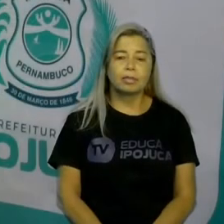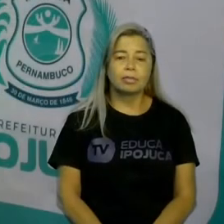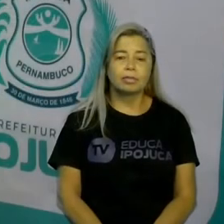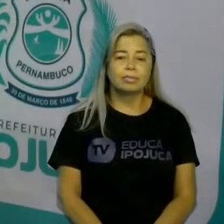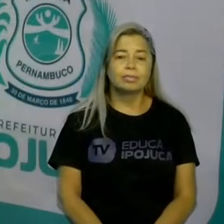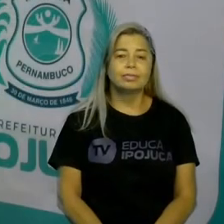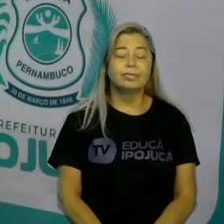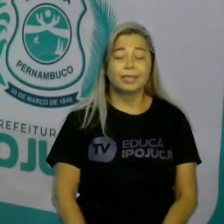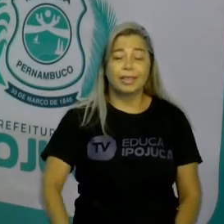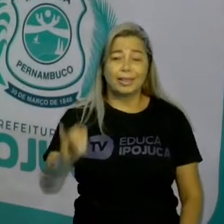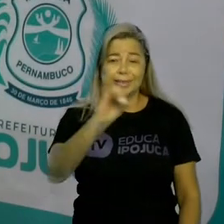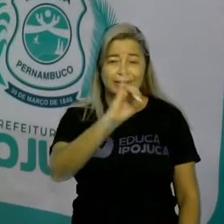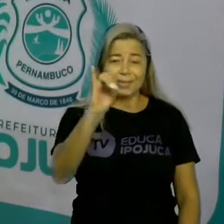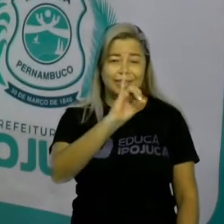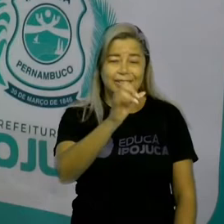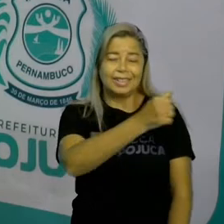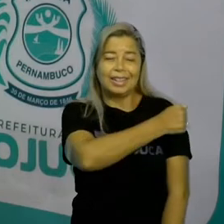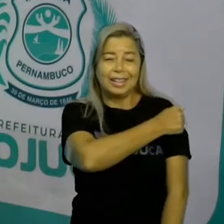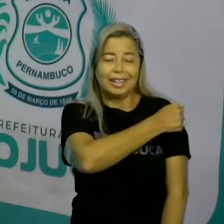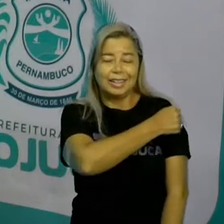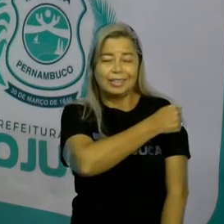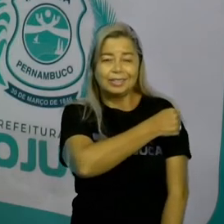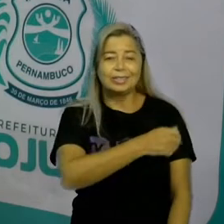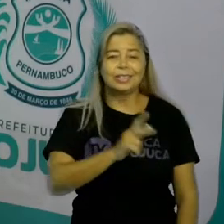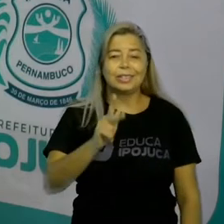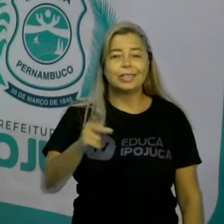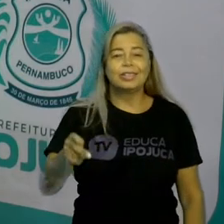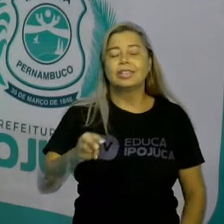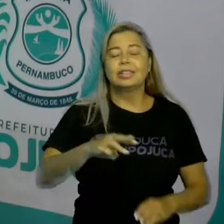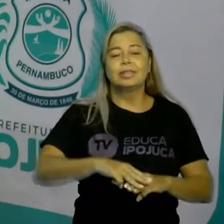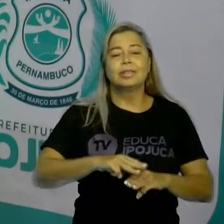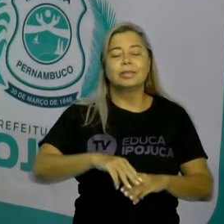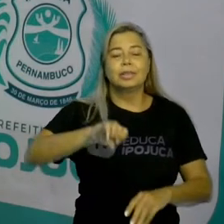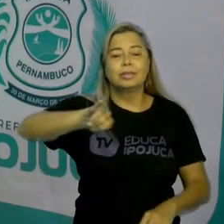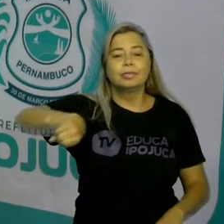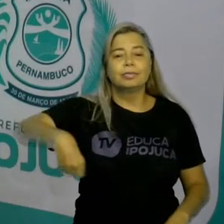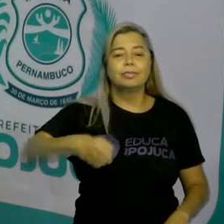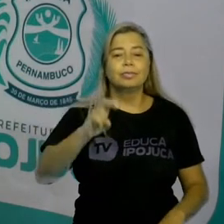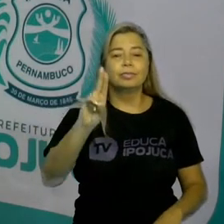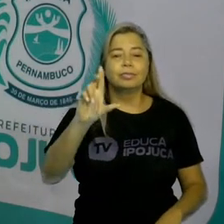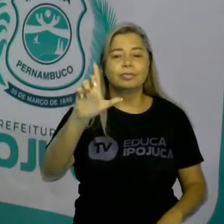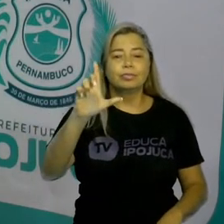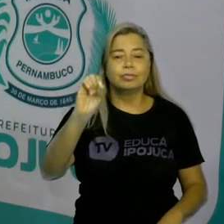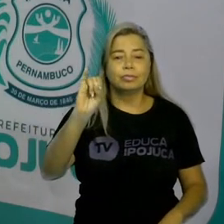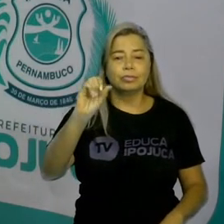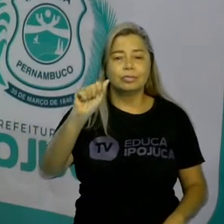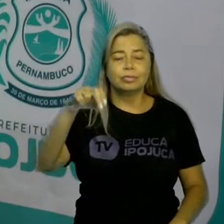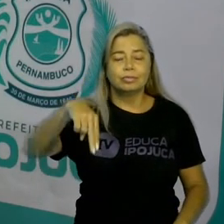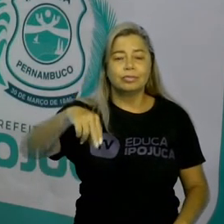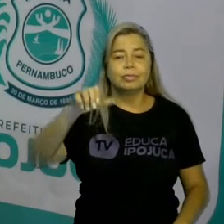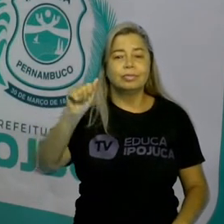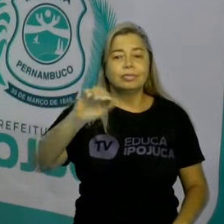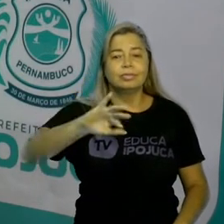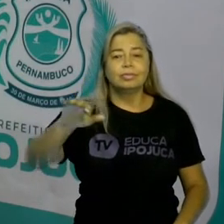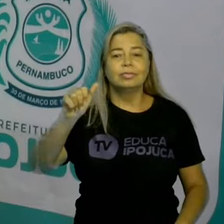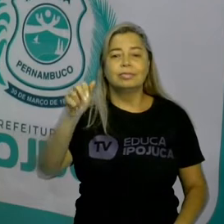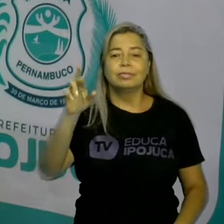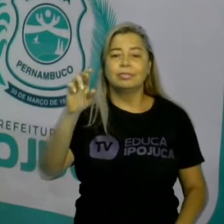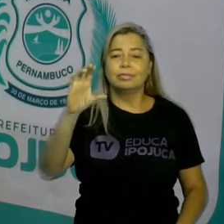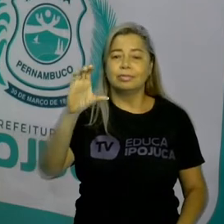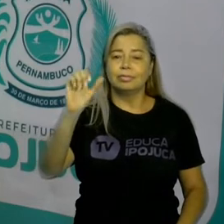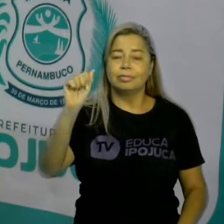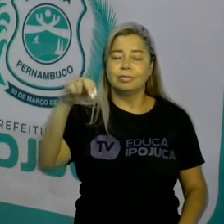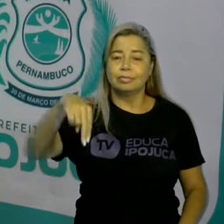Olá, alunos! Sou Juliana Arcanjo, professora de matemática. Estive com vocês na última aula.